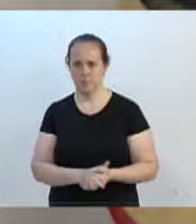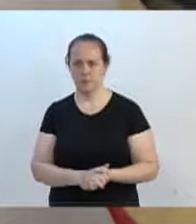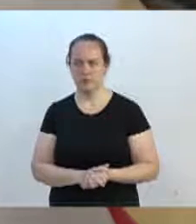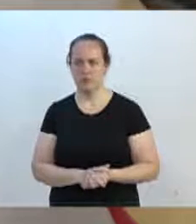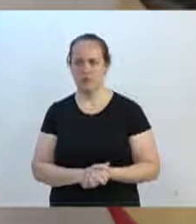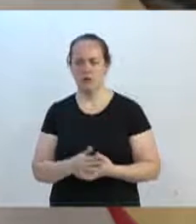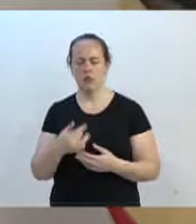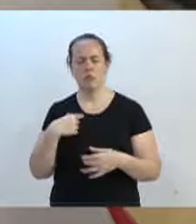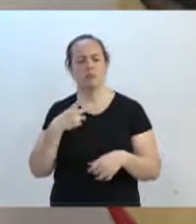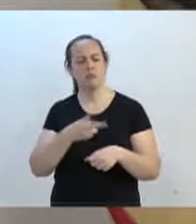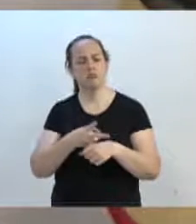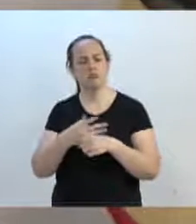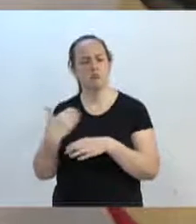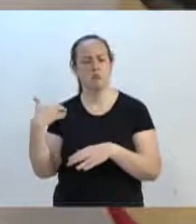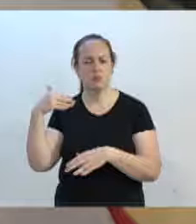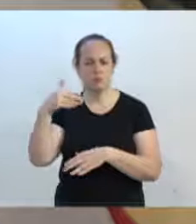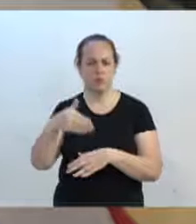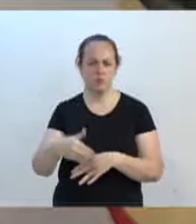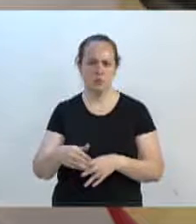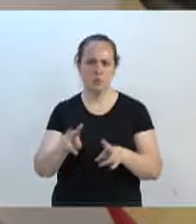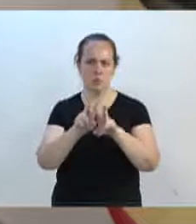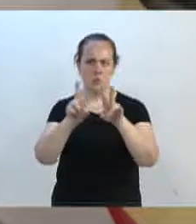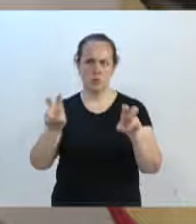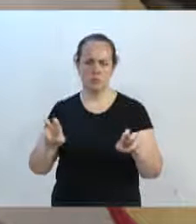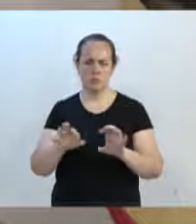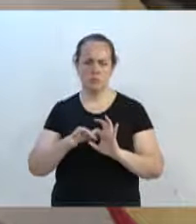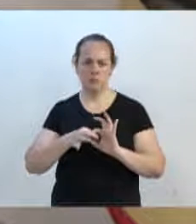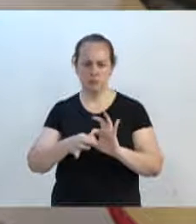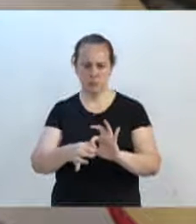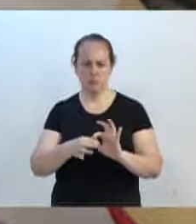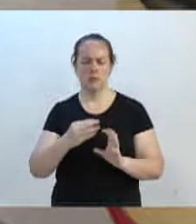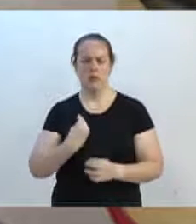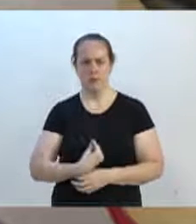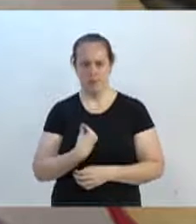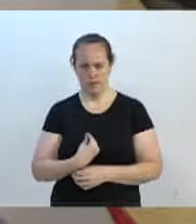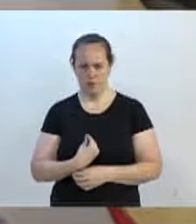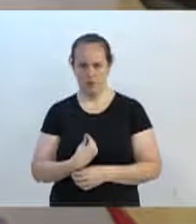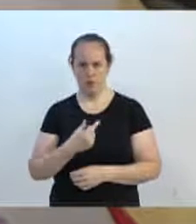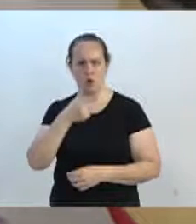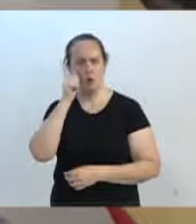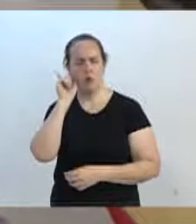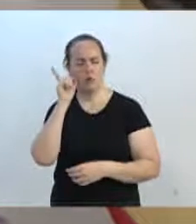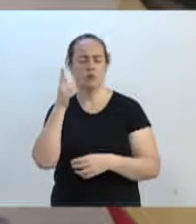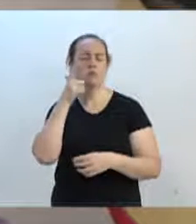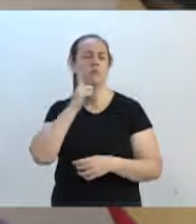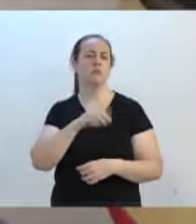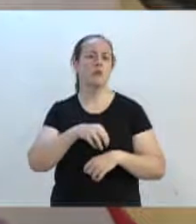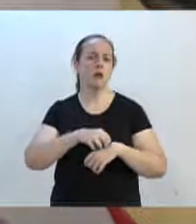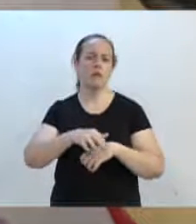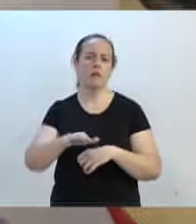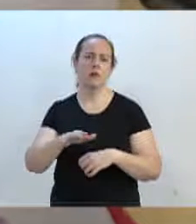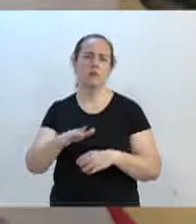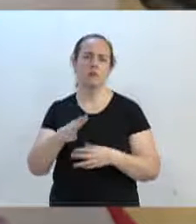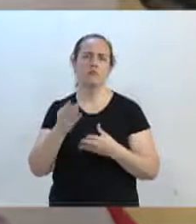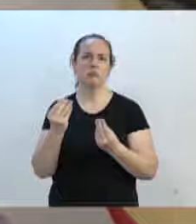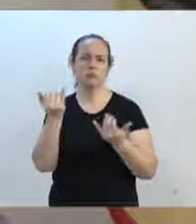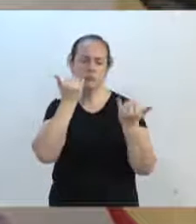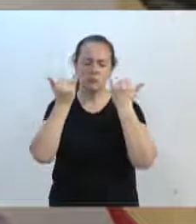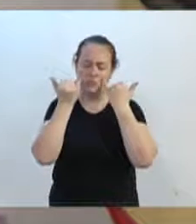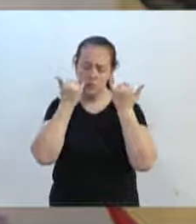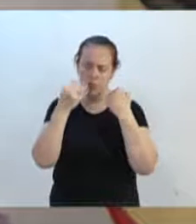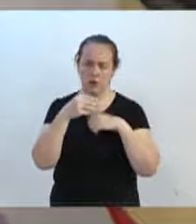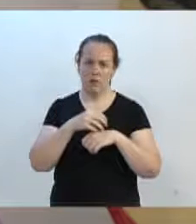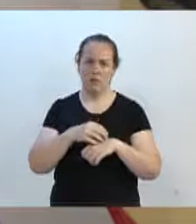Como eu venho sempre falando nesta casa sobre a corrente da vida, onde pude levar um pouco do que venho falando nas